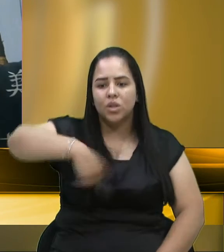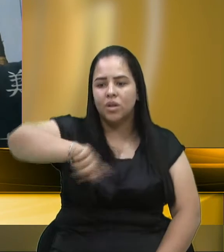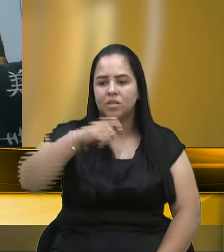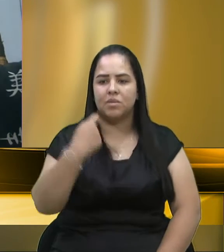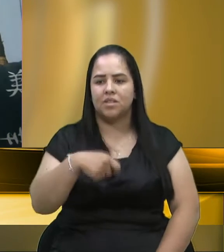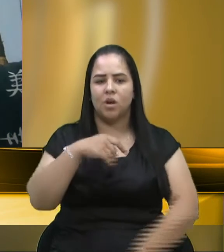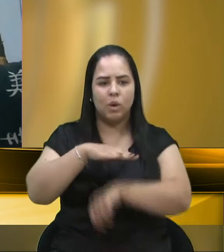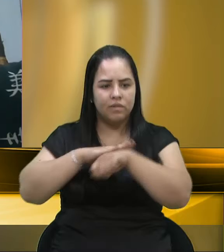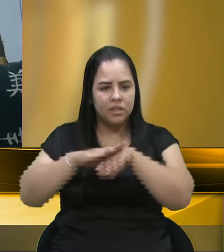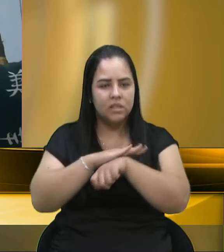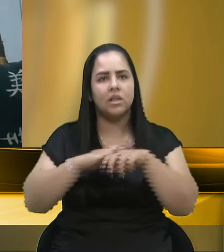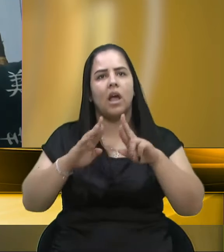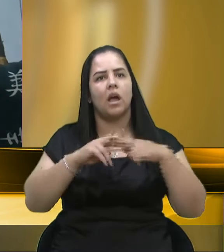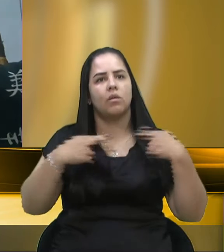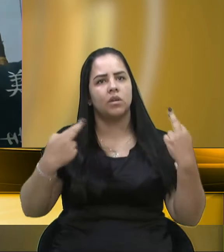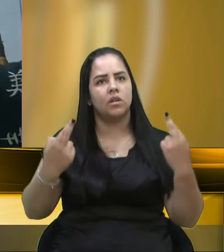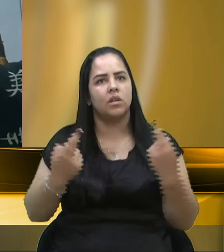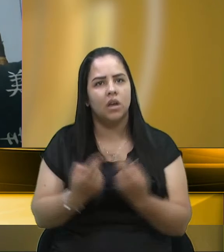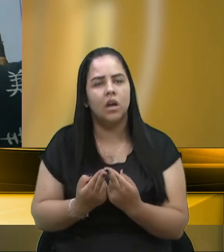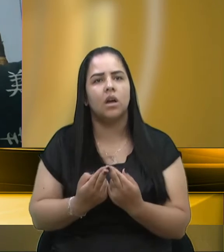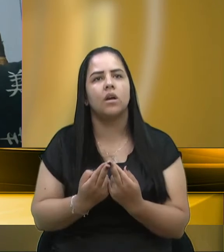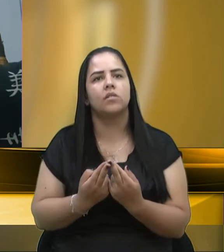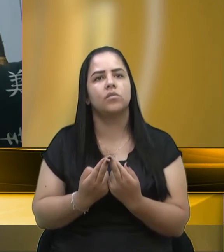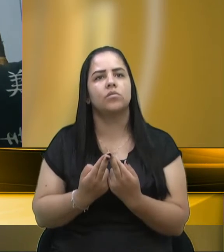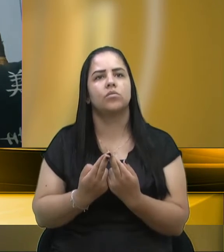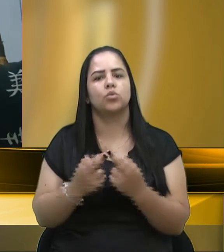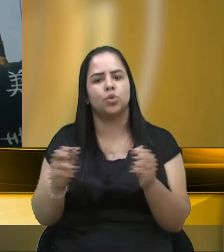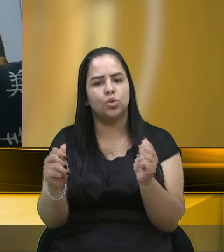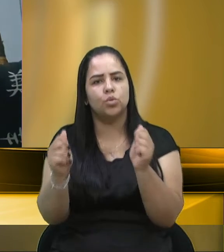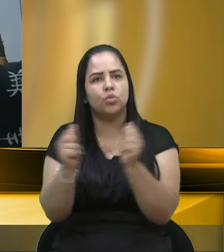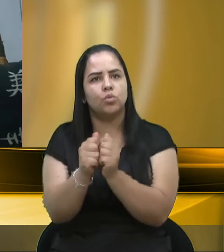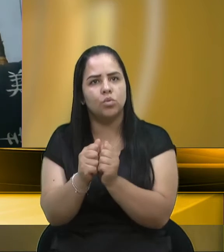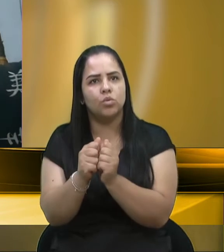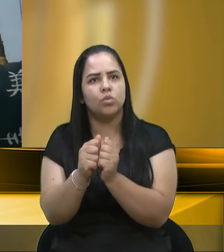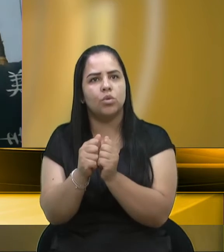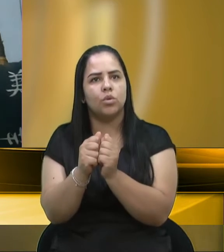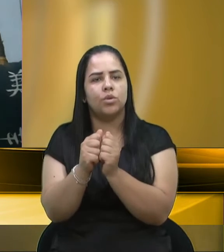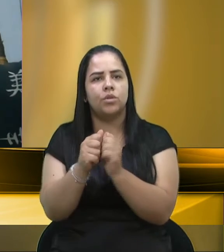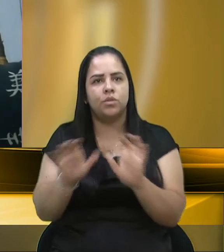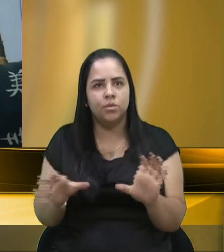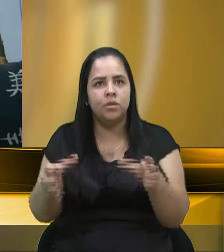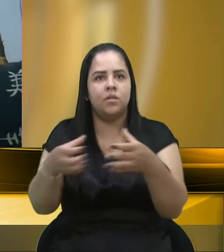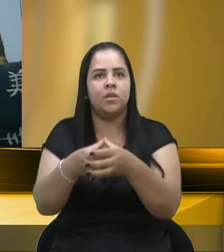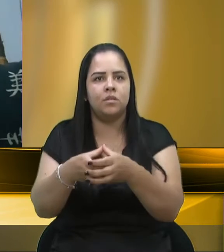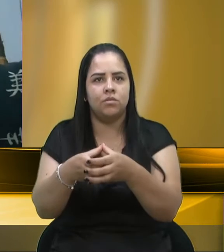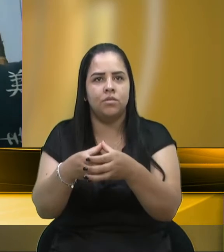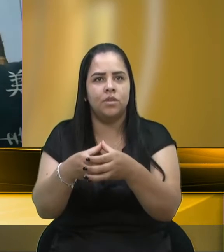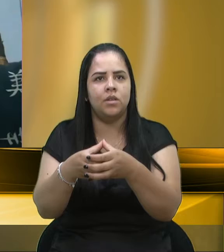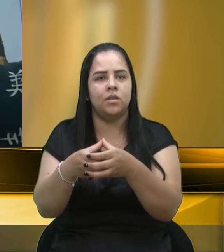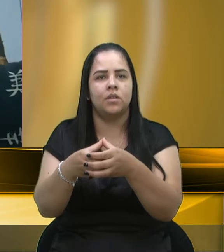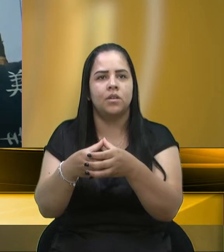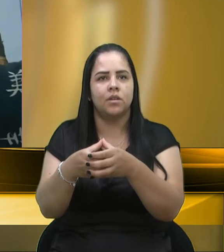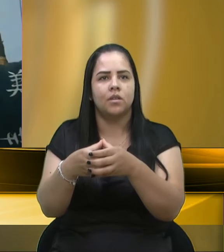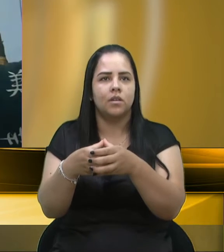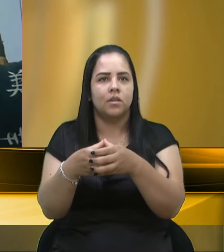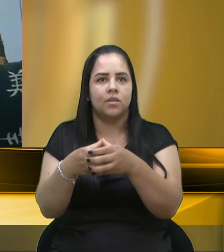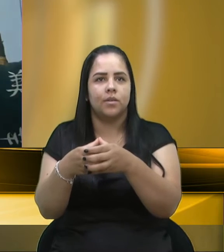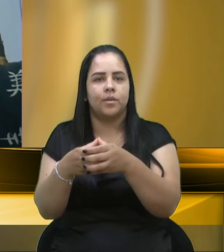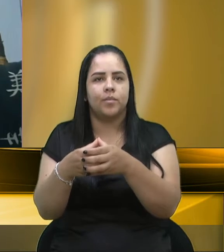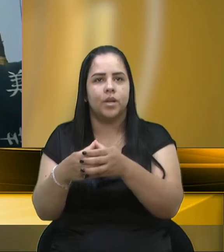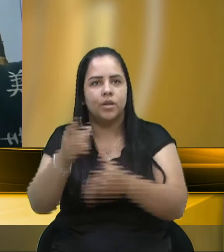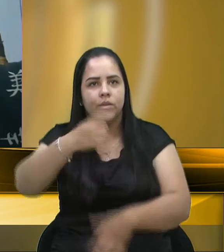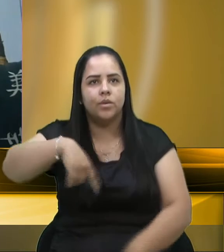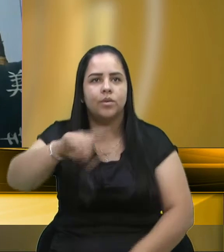Nós, vereadores, é uma conversar, se reunir e se unir para tratar esses assuntos para que nós possamos